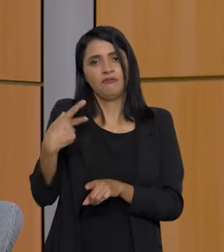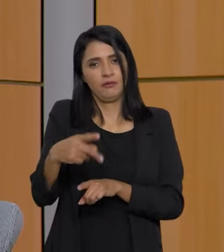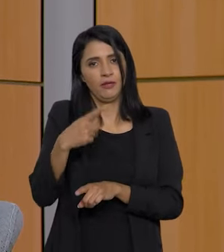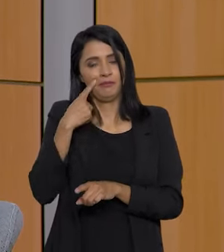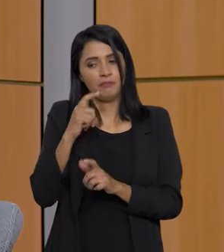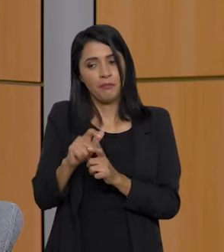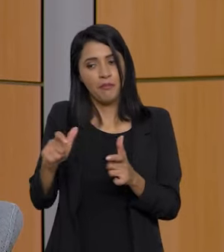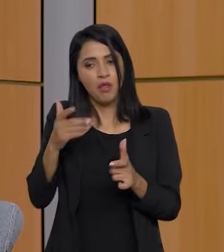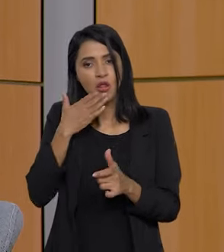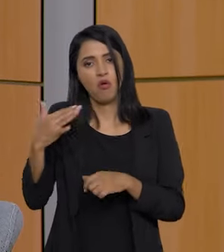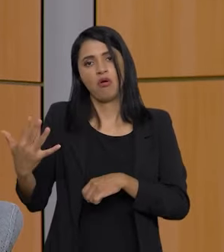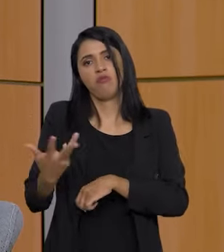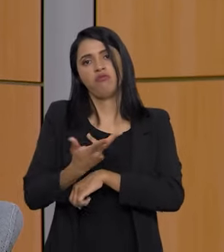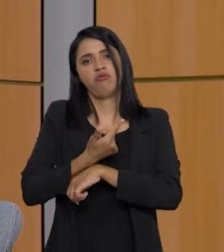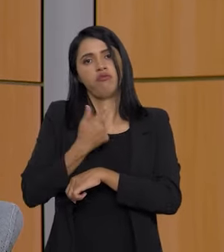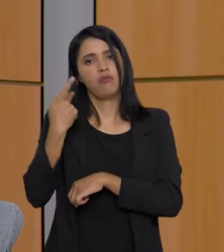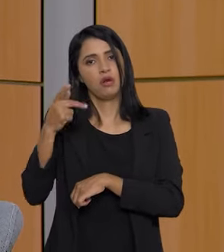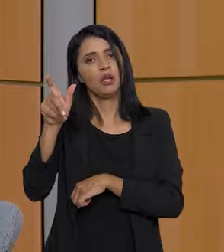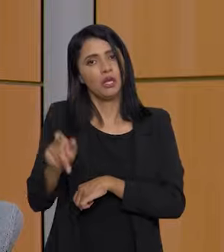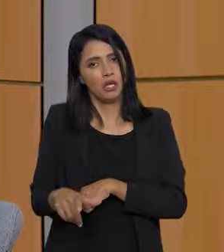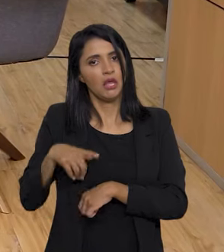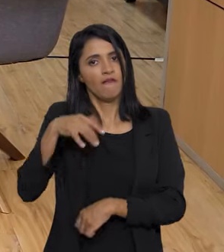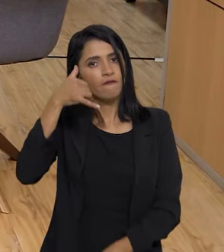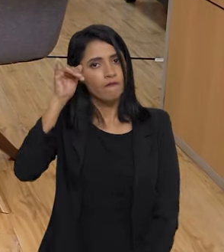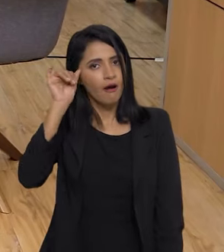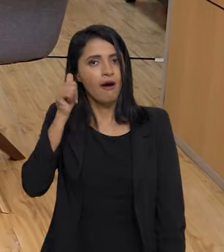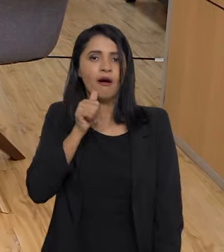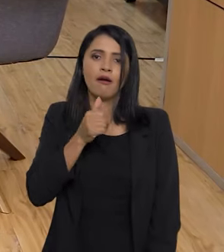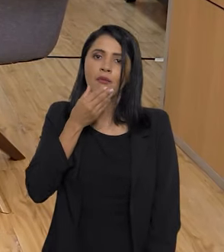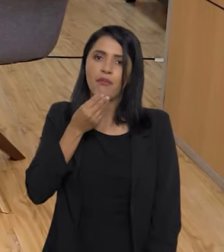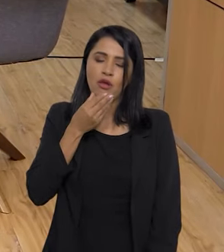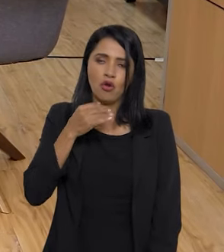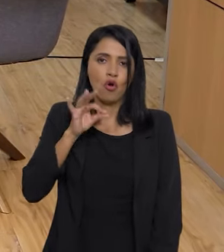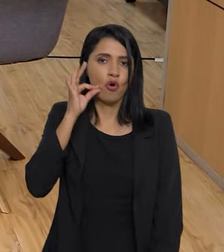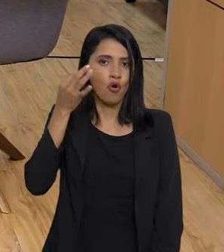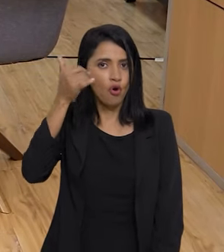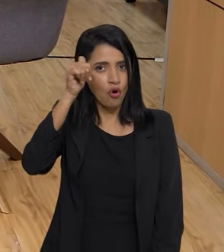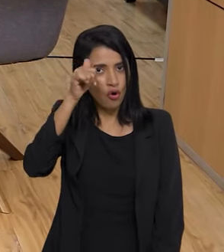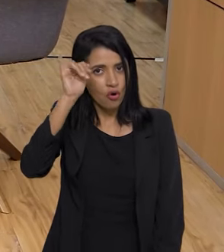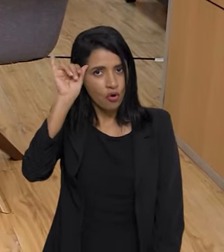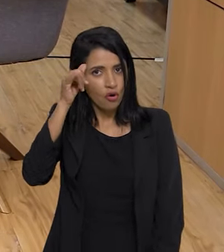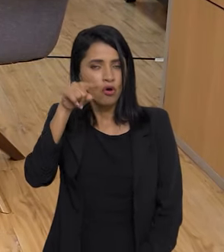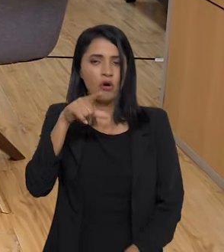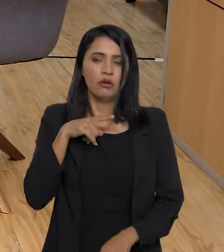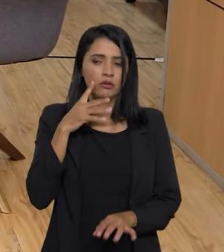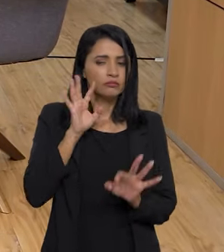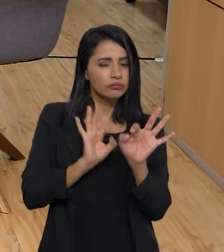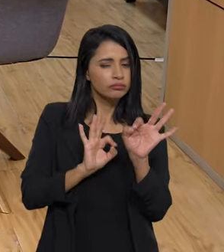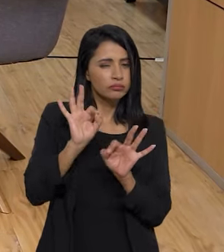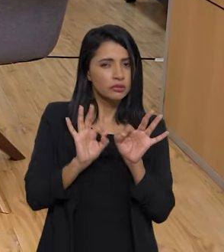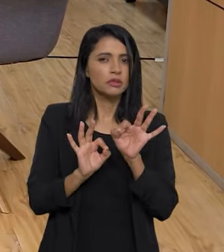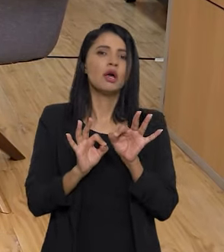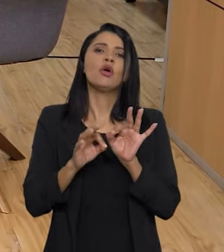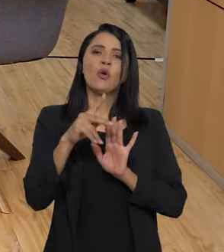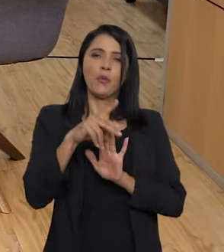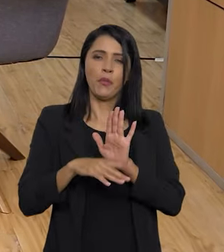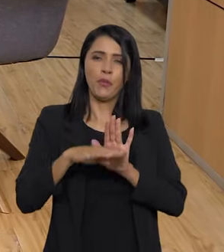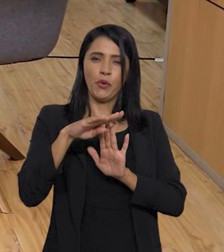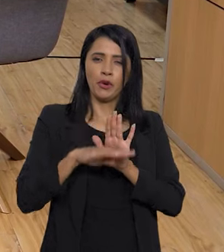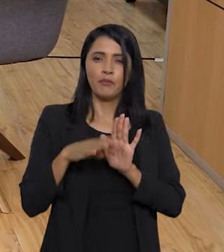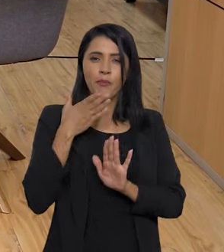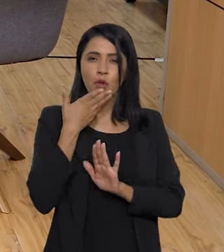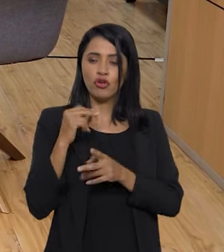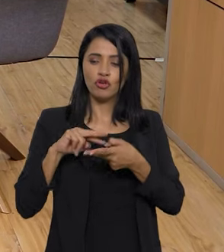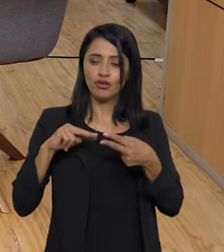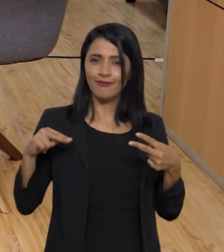agricultor familiar. Para que ele tenha vacas melhores. Nós estamos aqui gestando um programa de